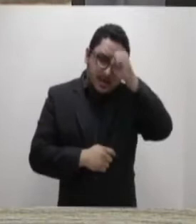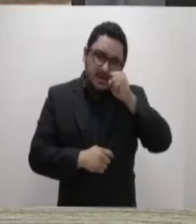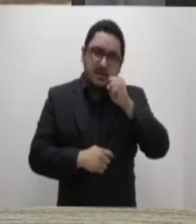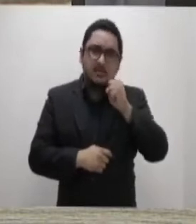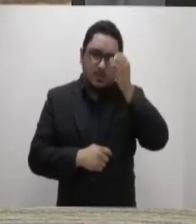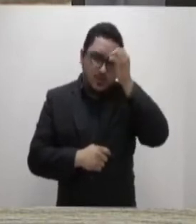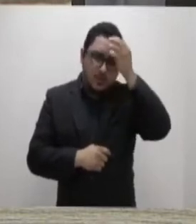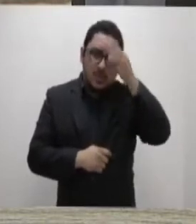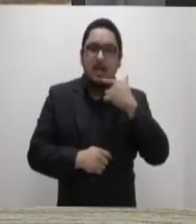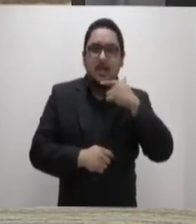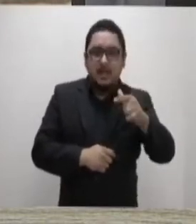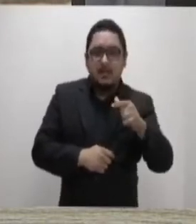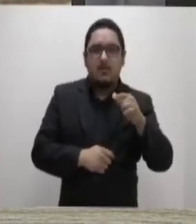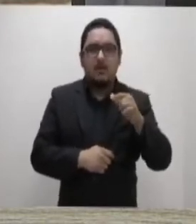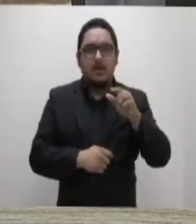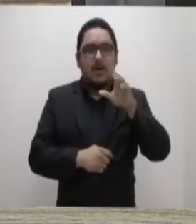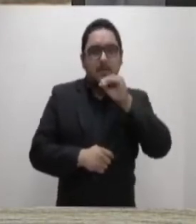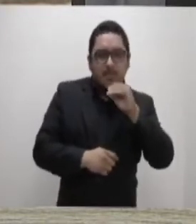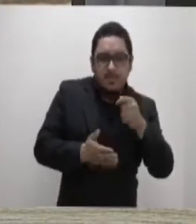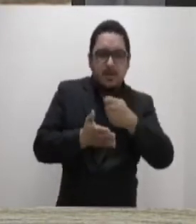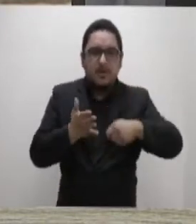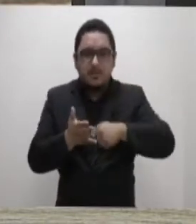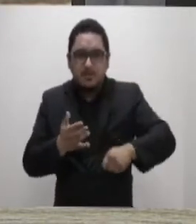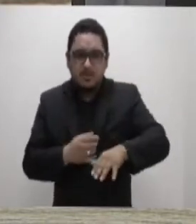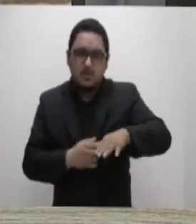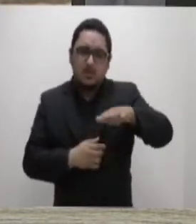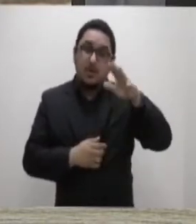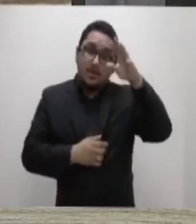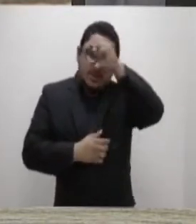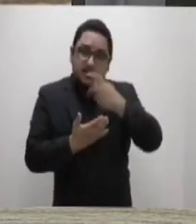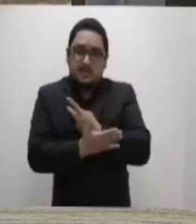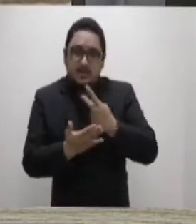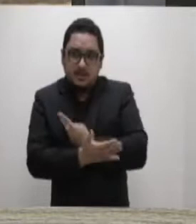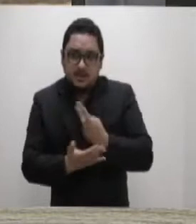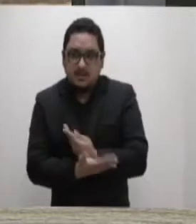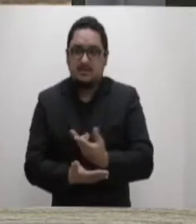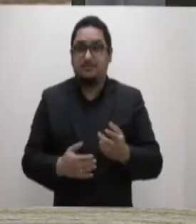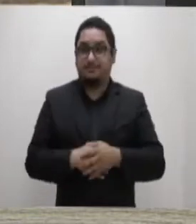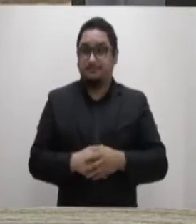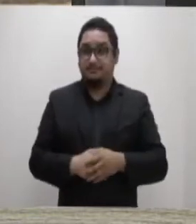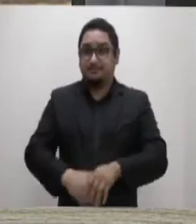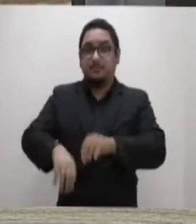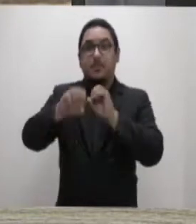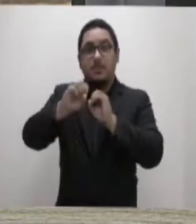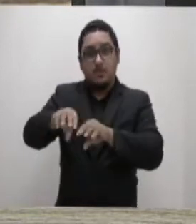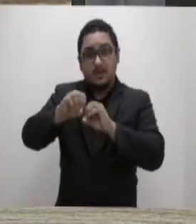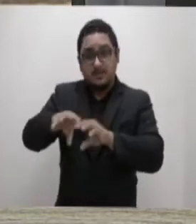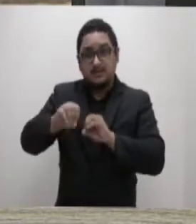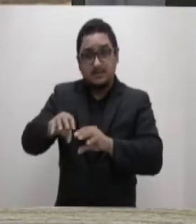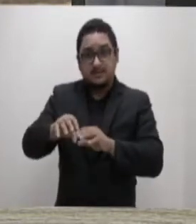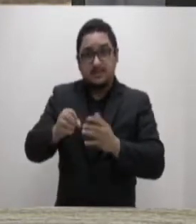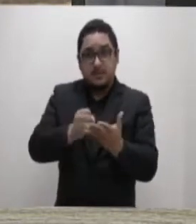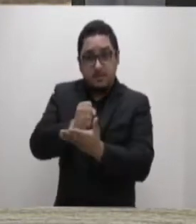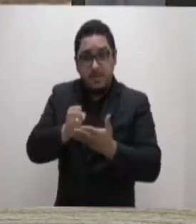há anos. A Constituição Brasileira determina que o ensino fundamental regular será ministrado em língua